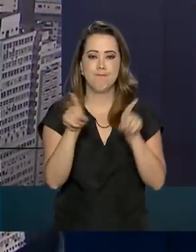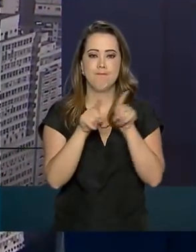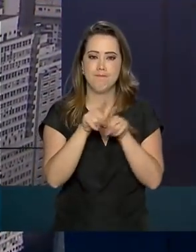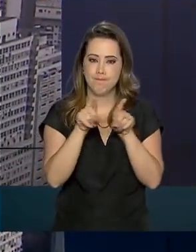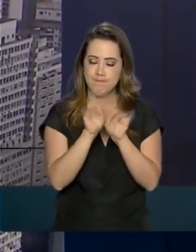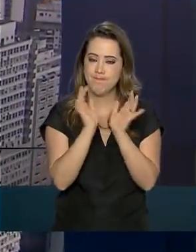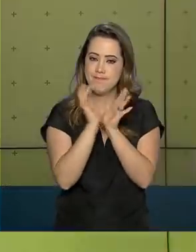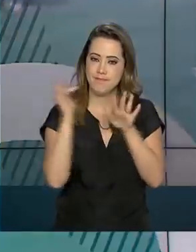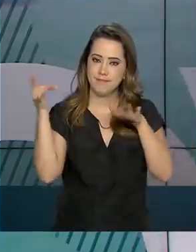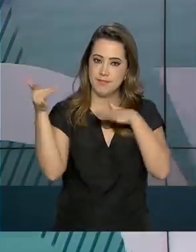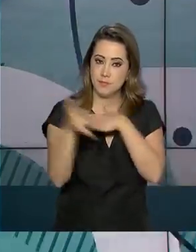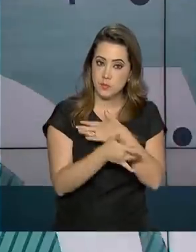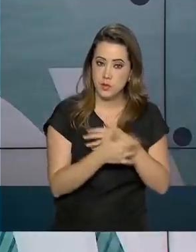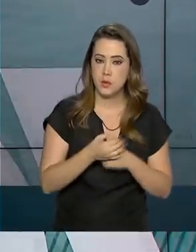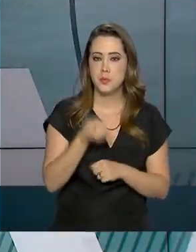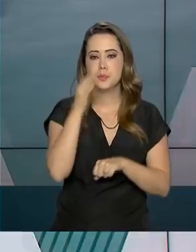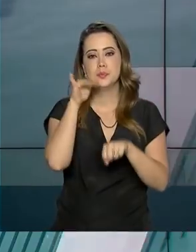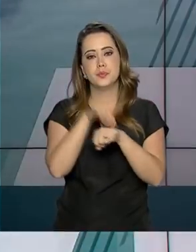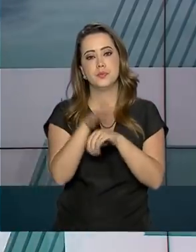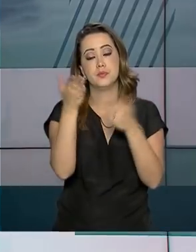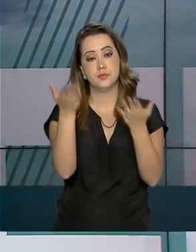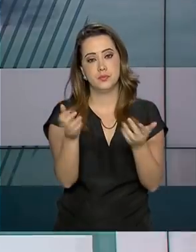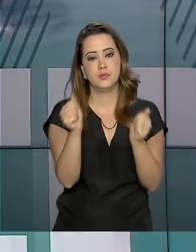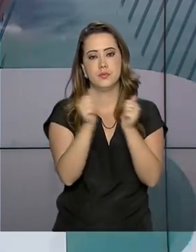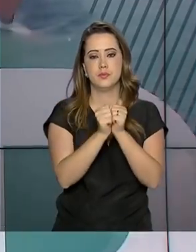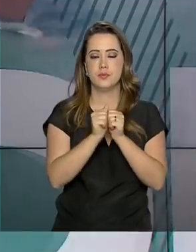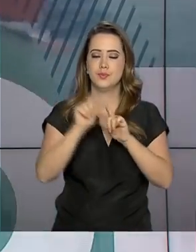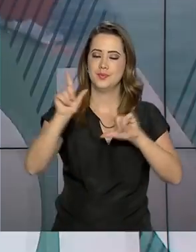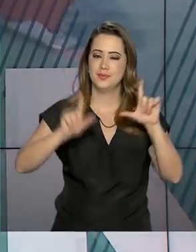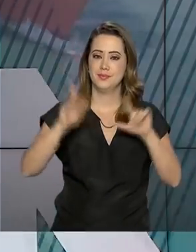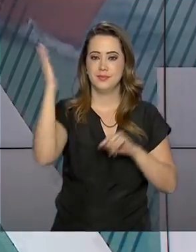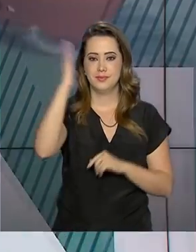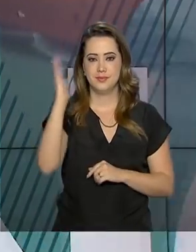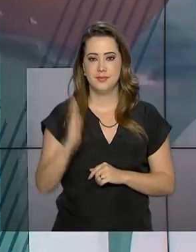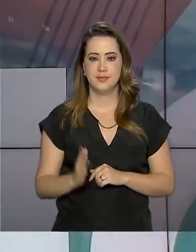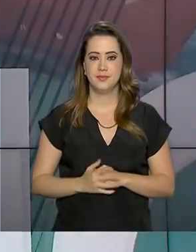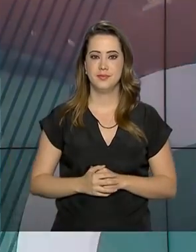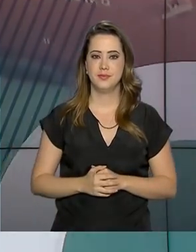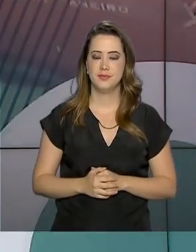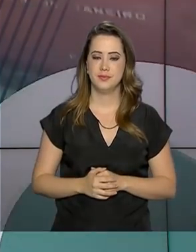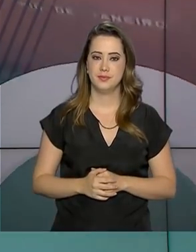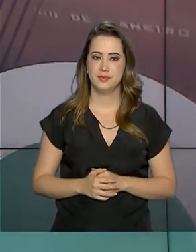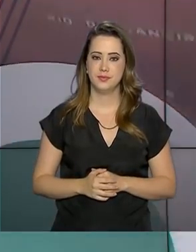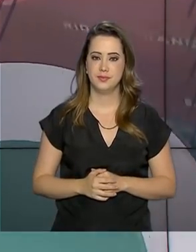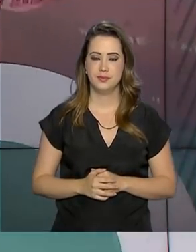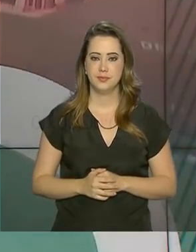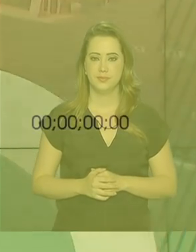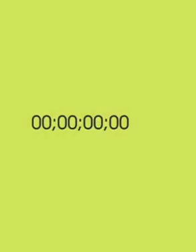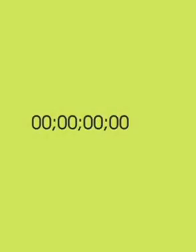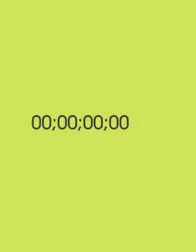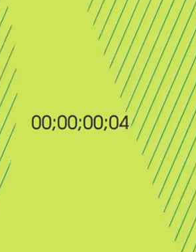a gente também pelas redes sociais. Uma boa noite para você e continue com a programação da TV Brasil.